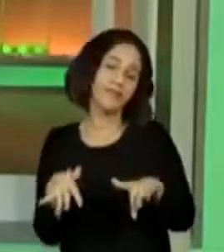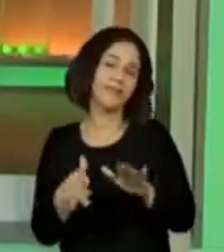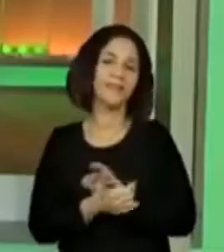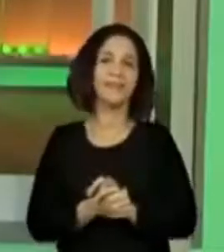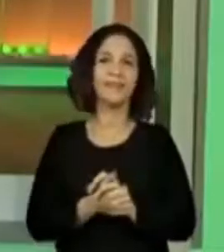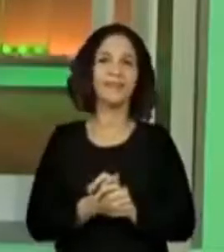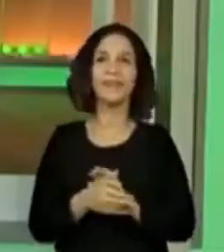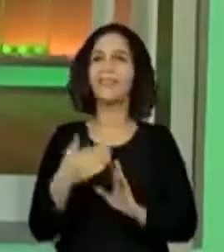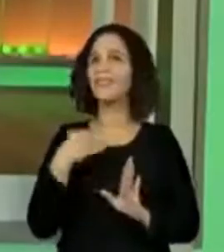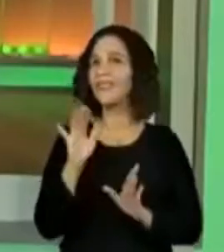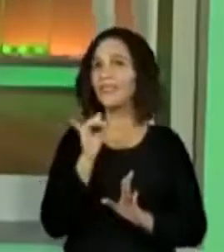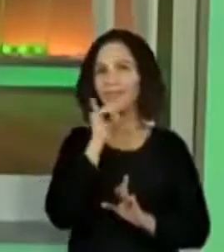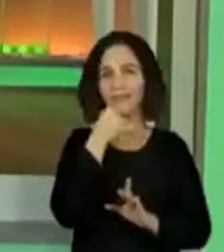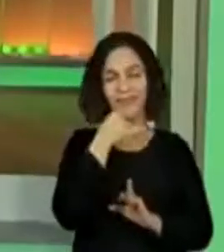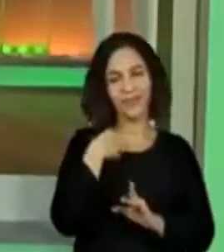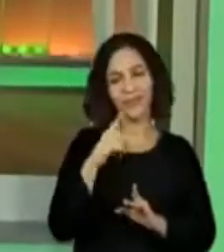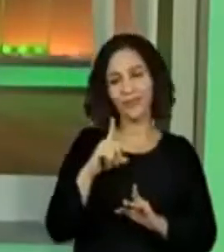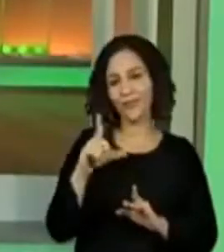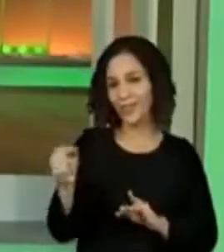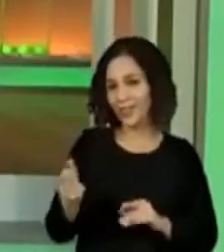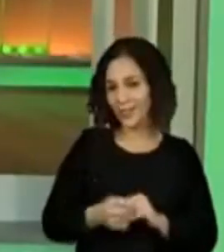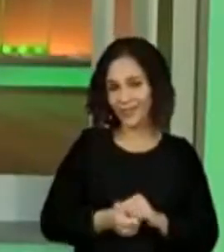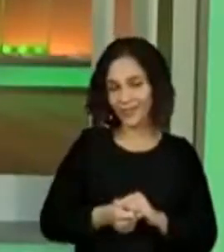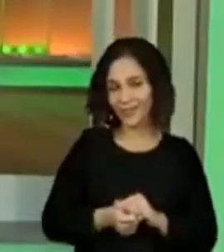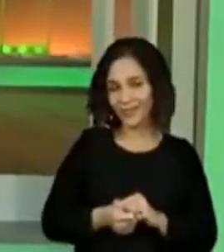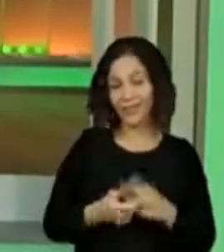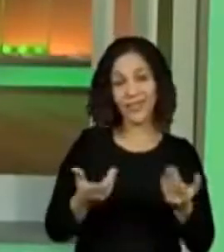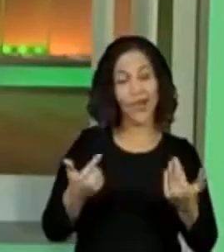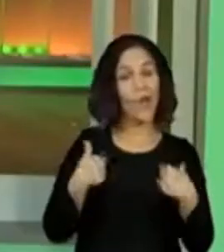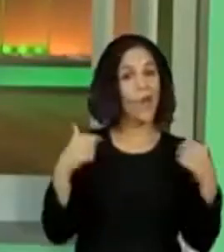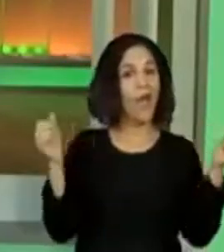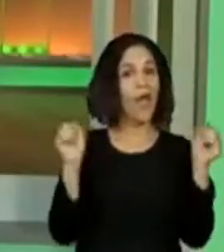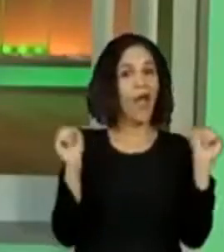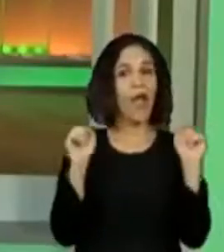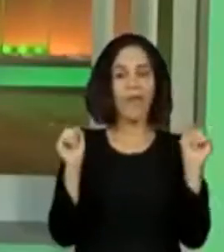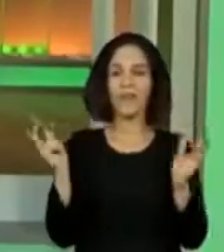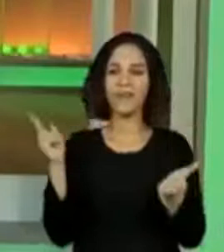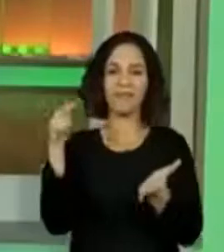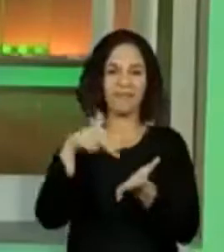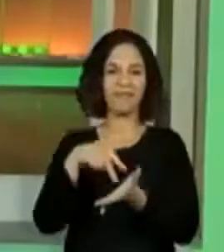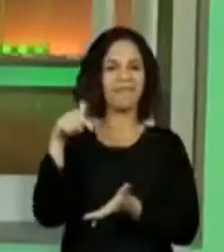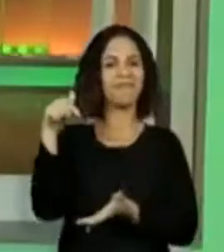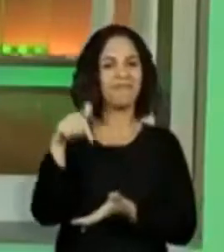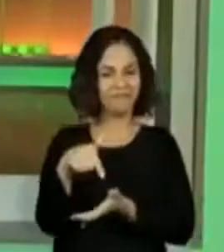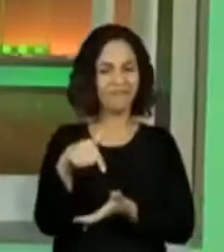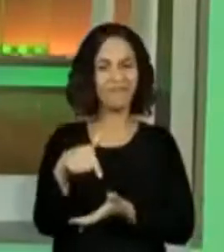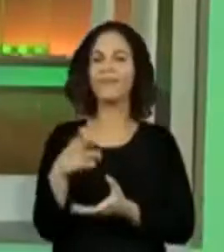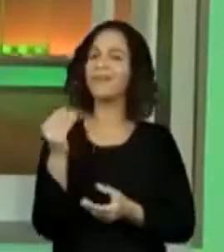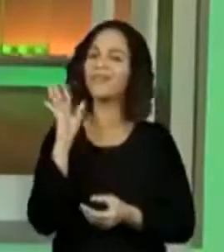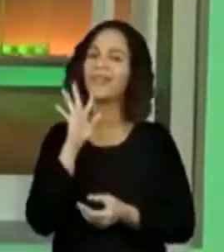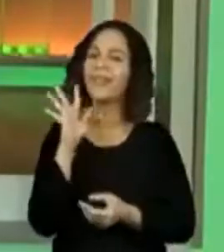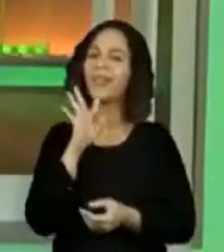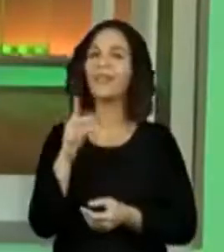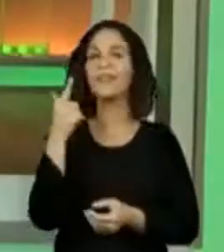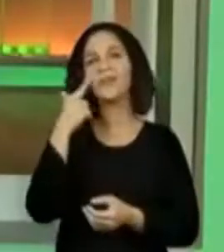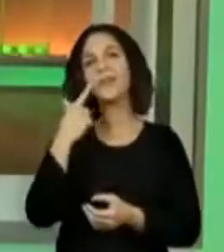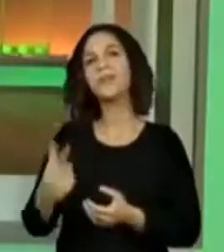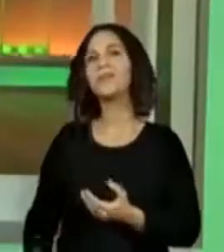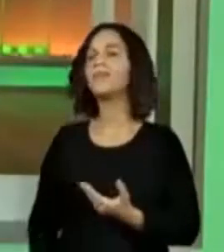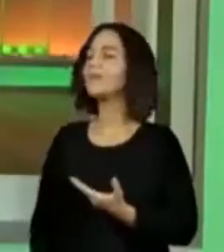Eu já estou triste, porque eu vou embora de vocês. Porque eu amei estar aqui. Foi muito legal. Olha só.